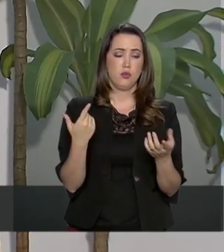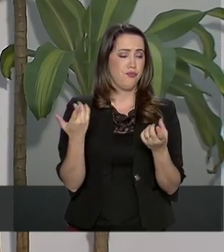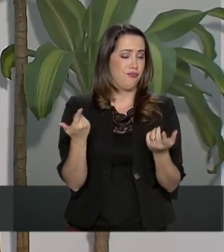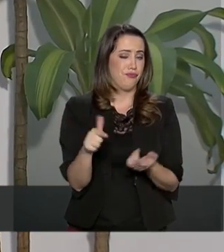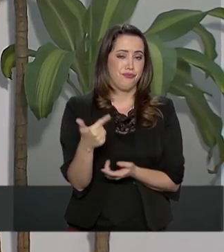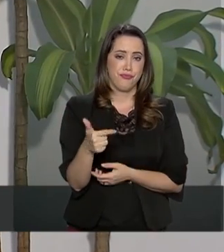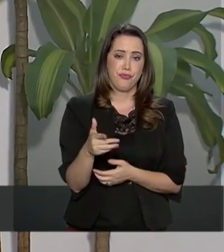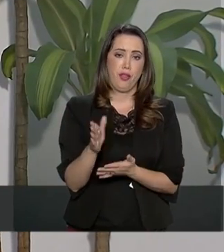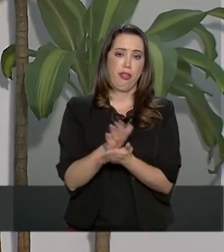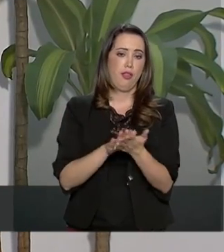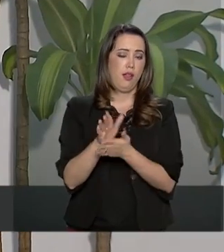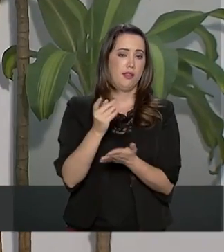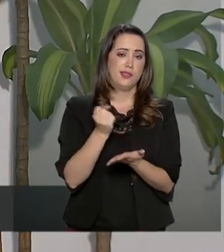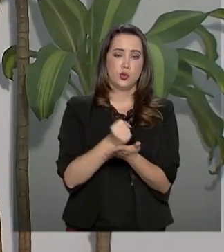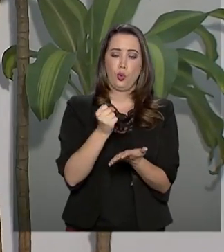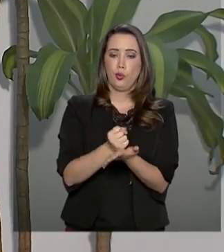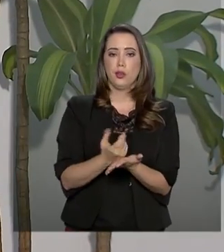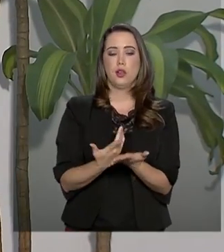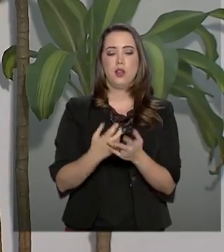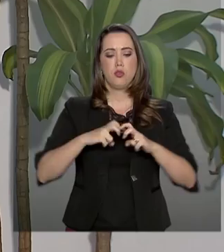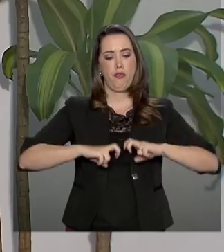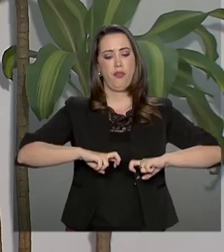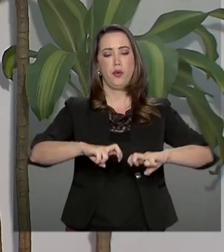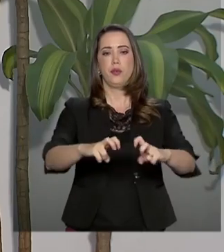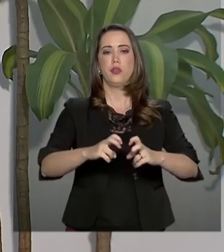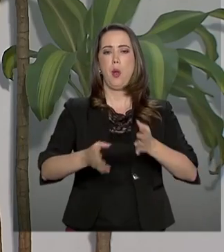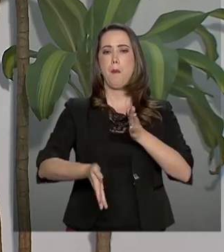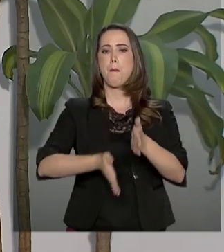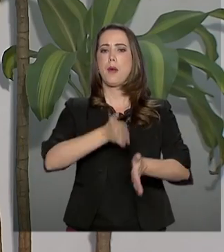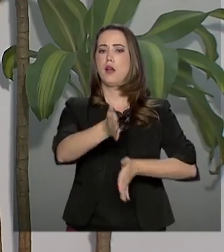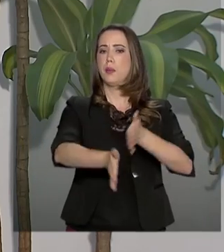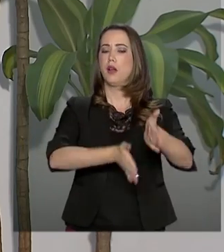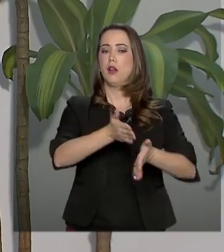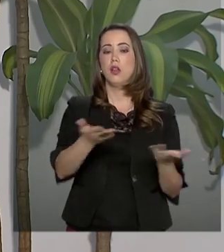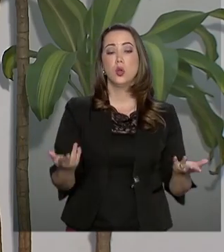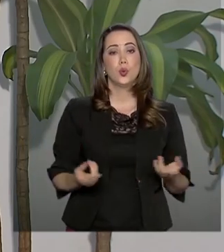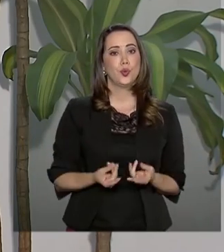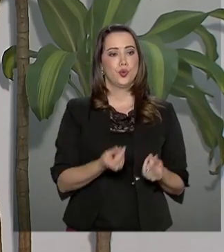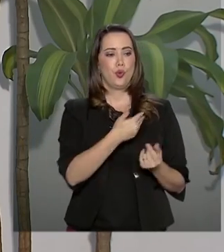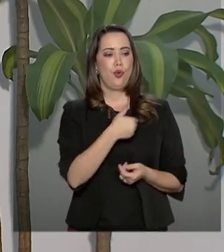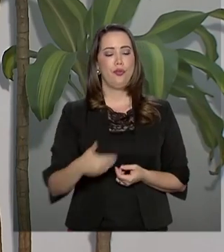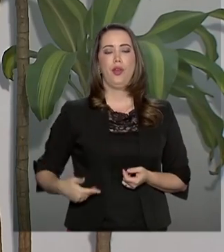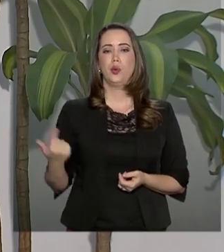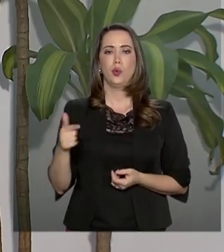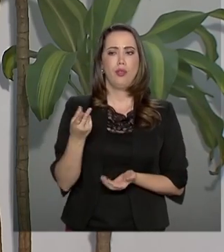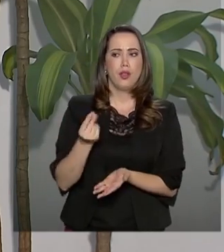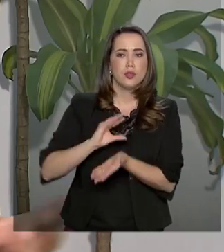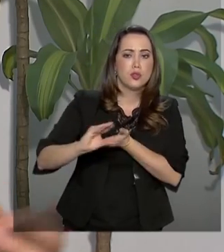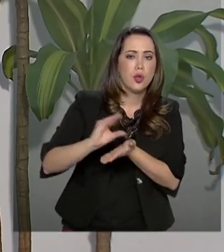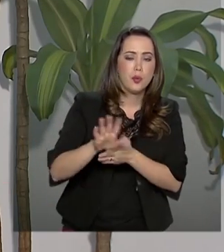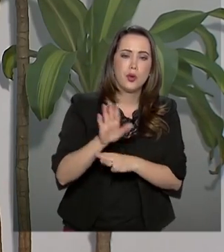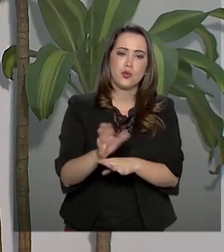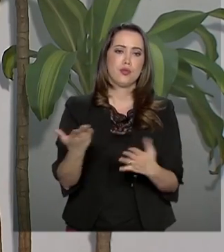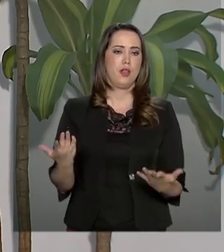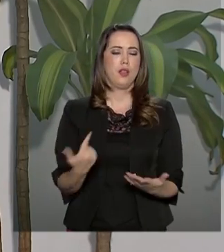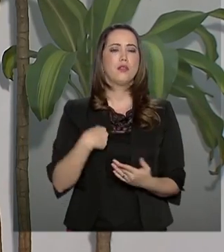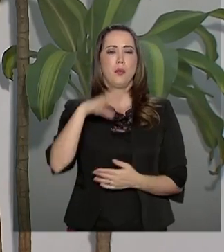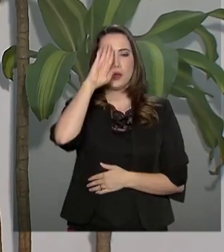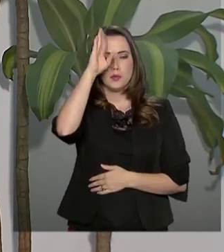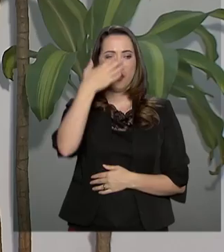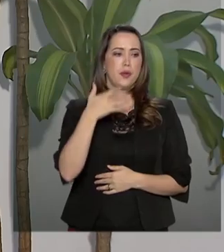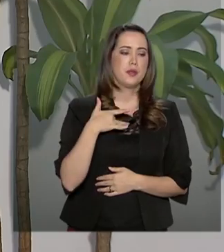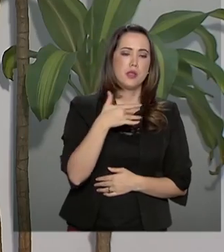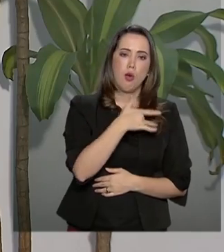não faz um leilão de ferrovia. O setor público não consegue mais ter capital para poder investir em infraestrutura. Nós temos algumas prioridades como